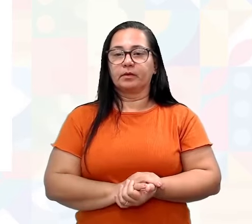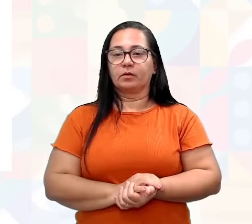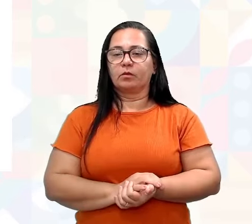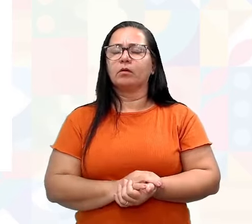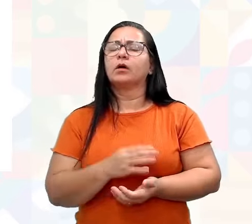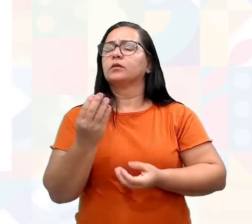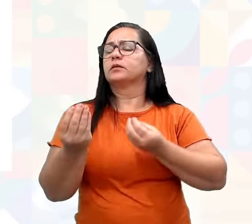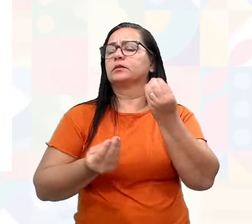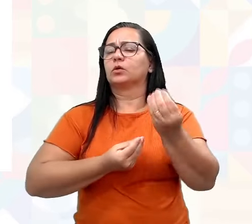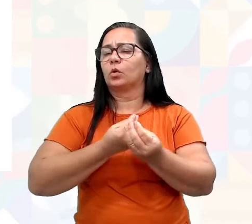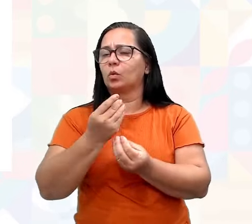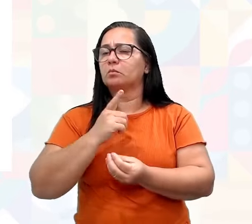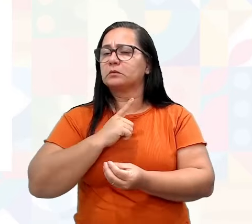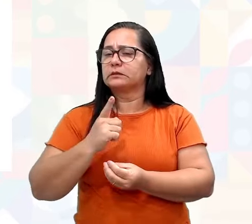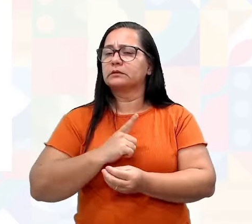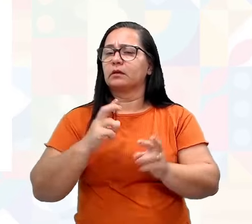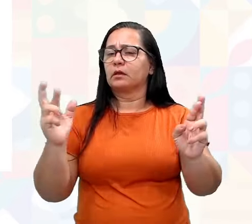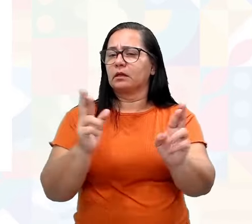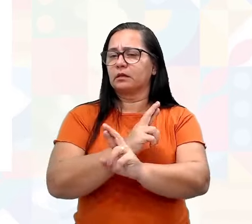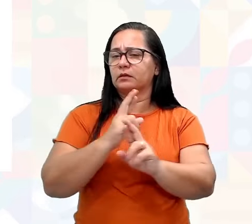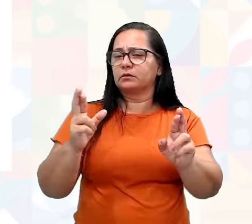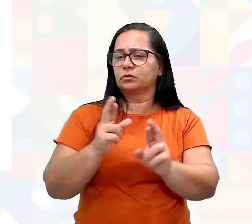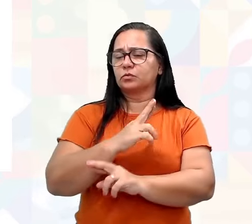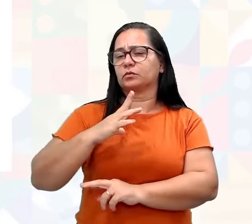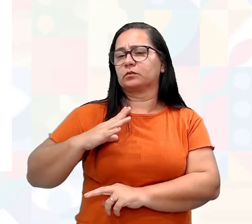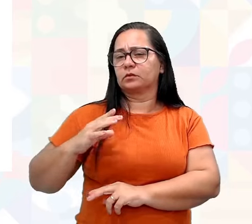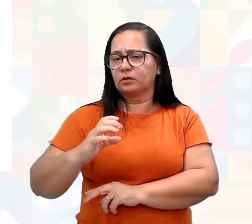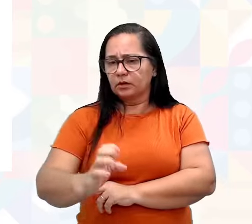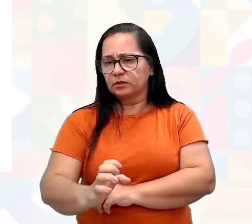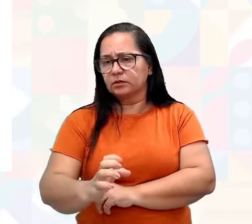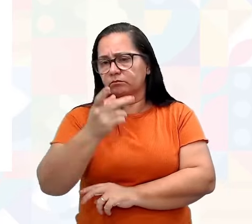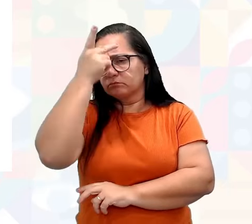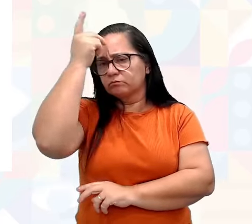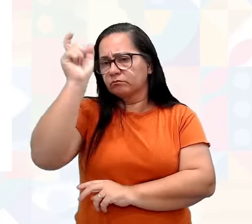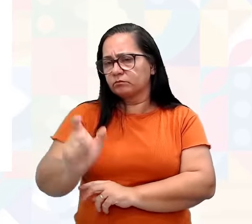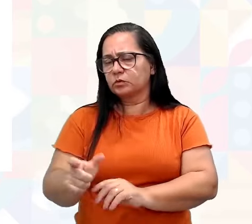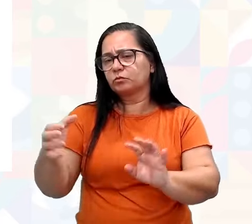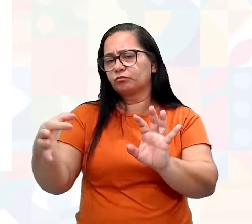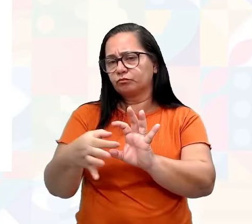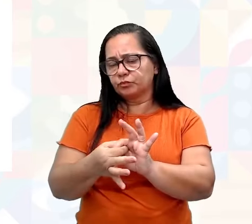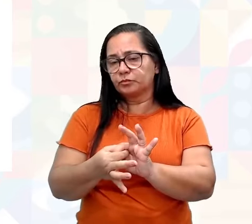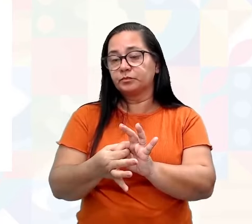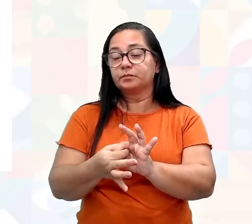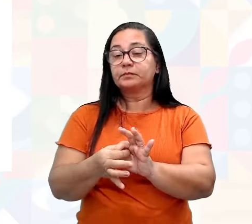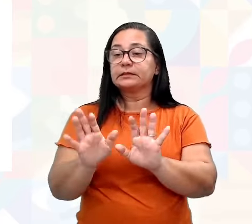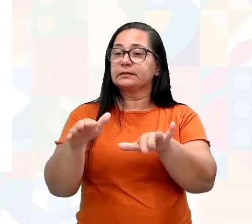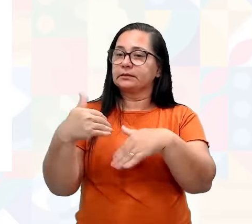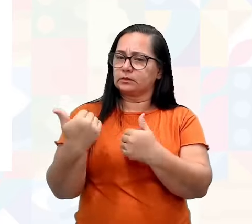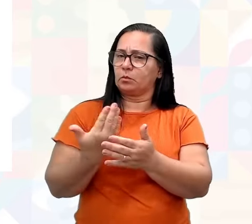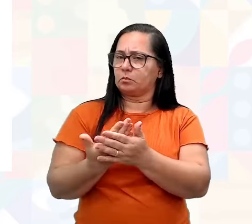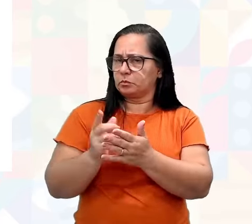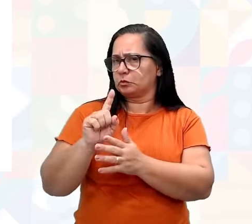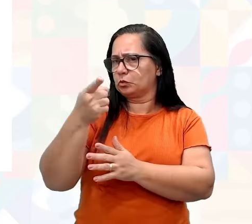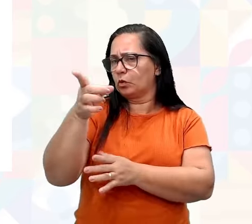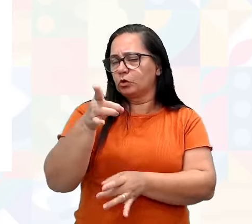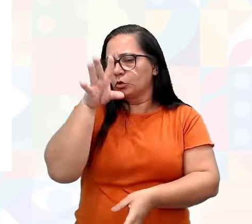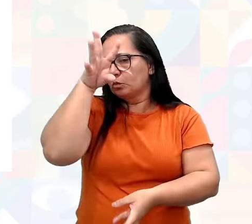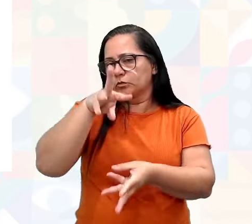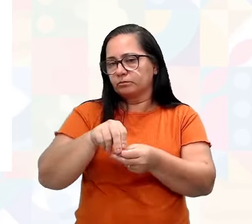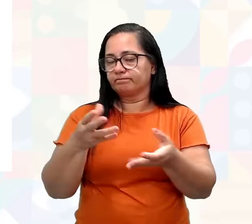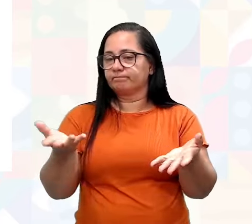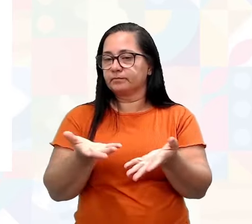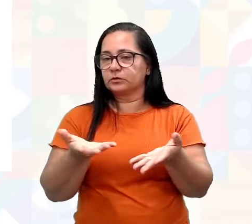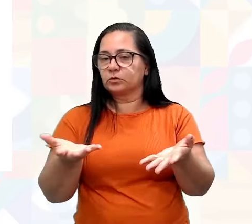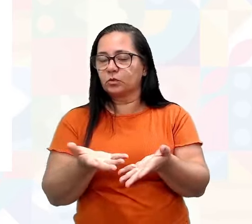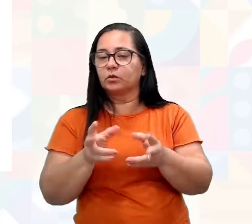Como são essas relações da ética, relações interpessoais? Vai ser uma próxima aula, mas eu vou dar um spoilerzinho para vocês,